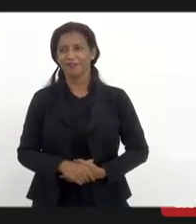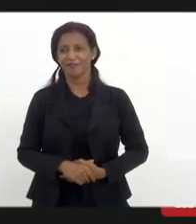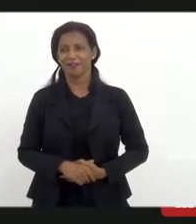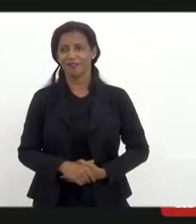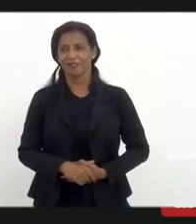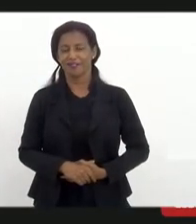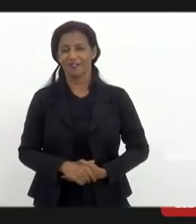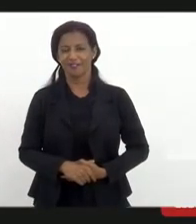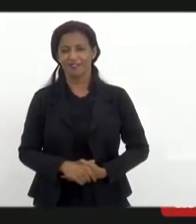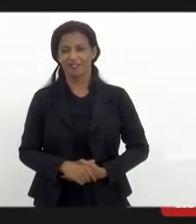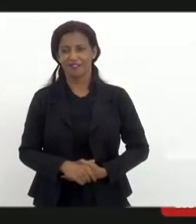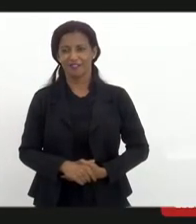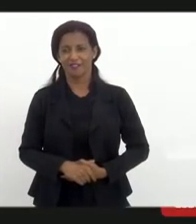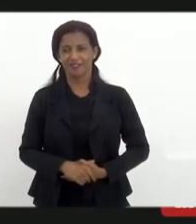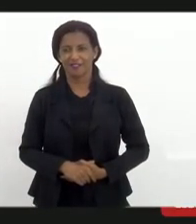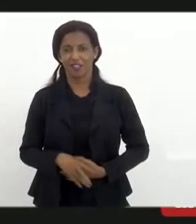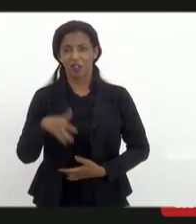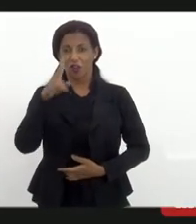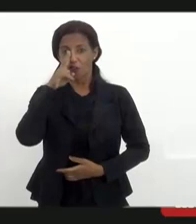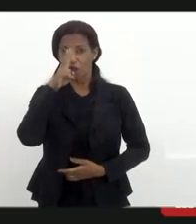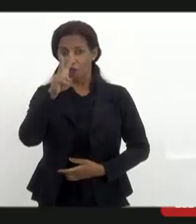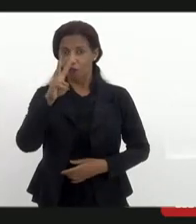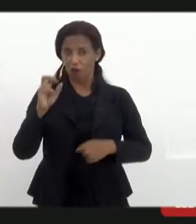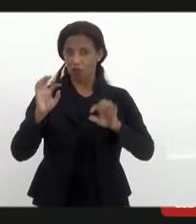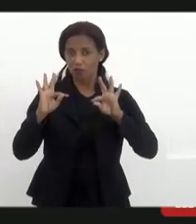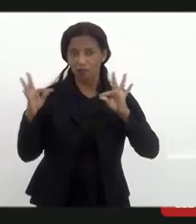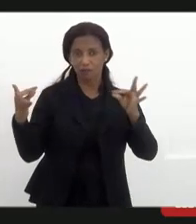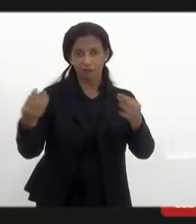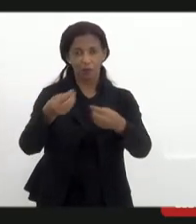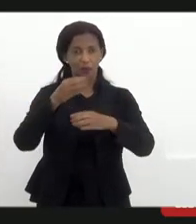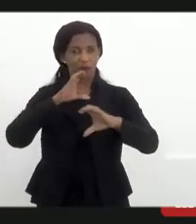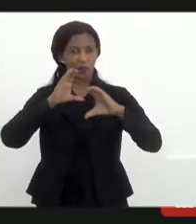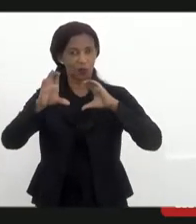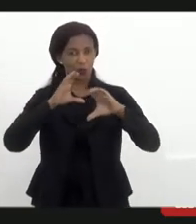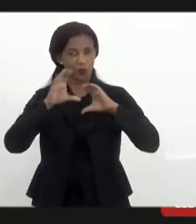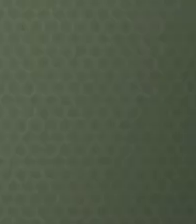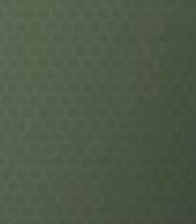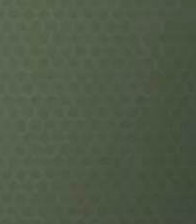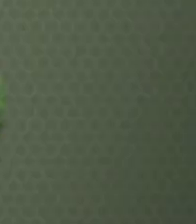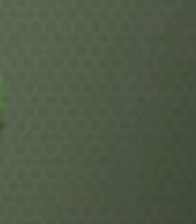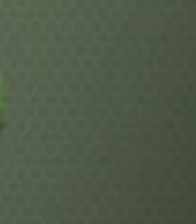Valeu, pessoal. Força para a mídia popular, força para a comunicação comunitária.